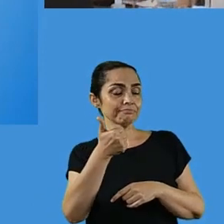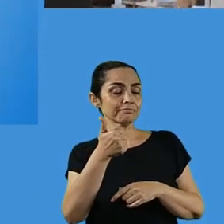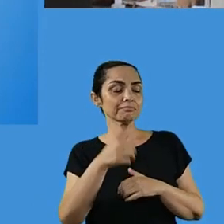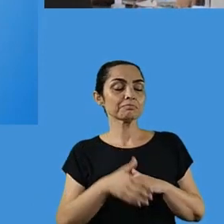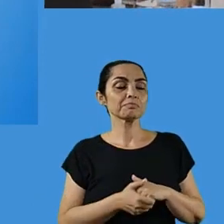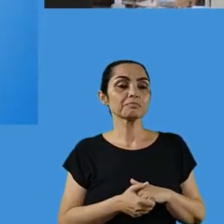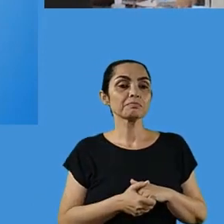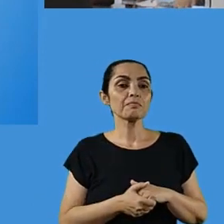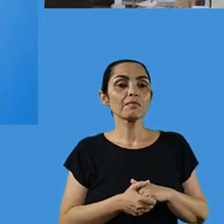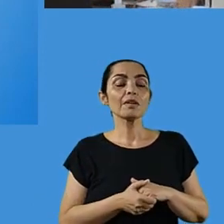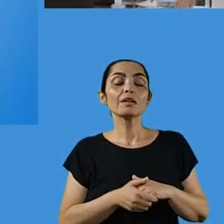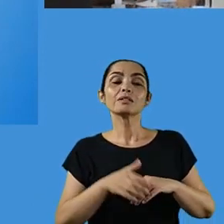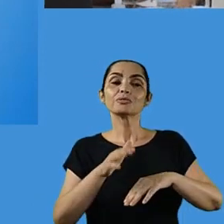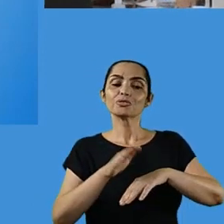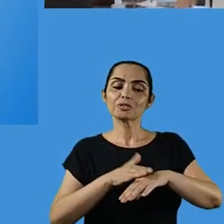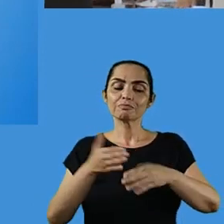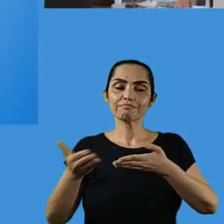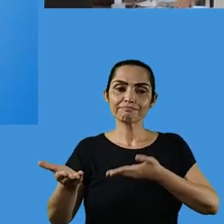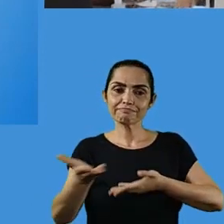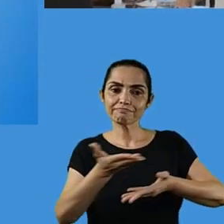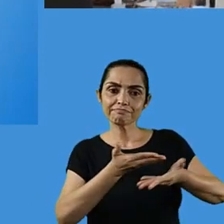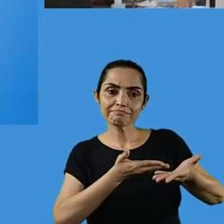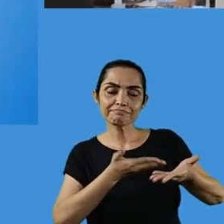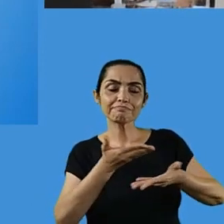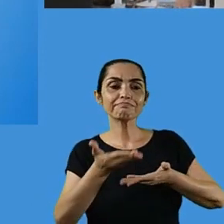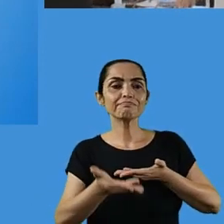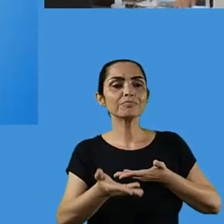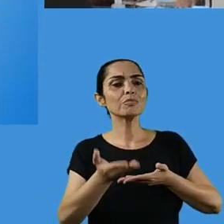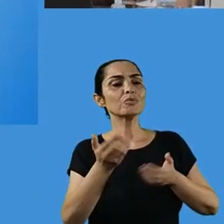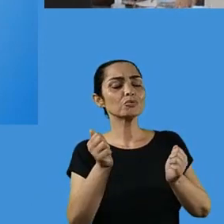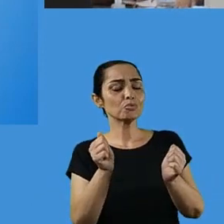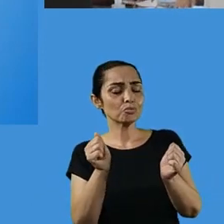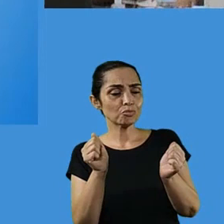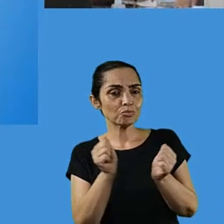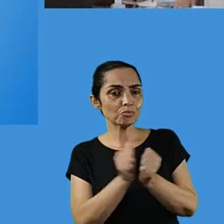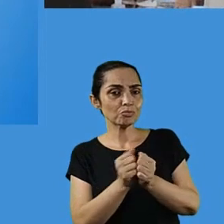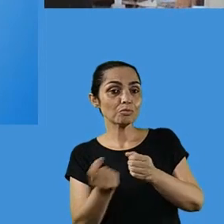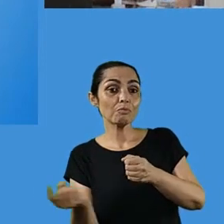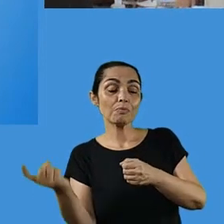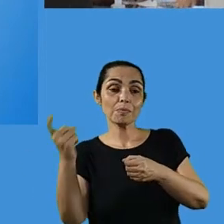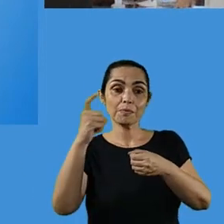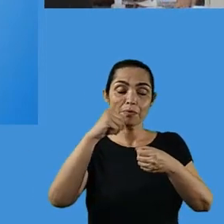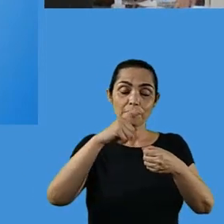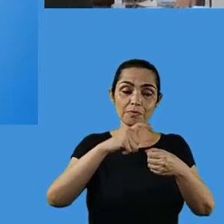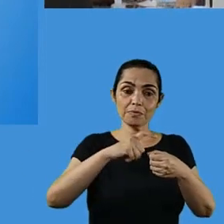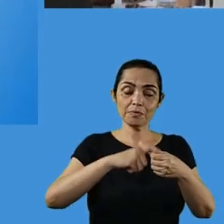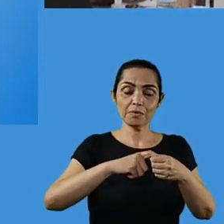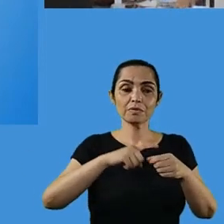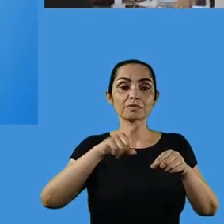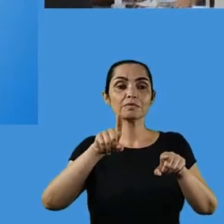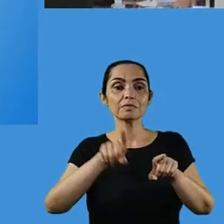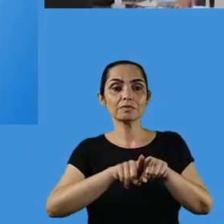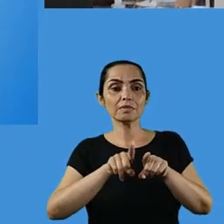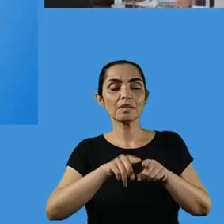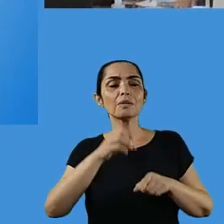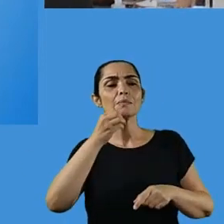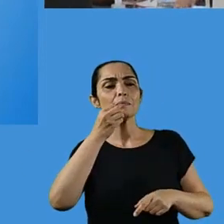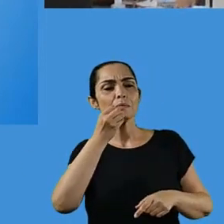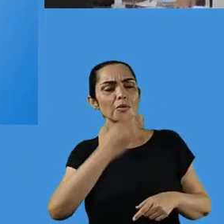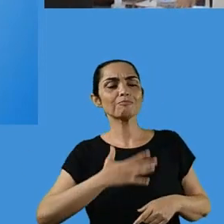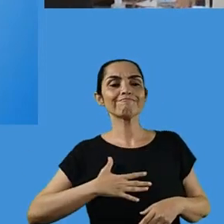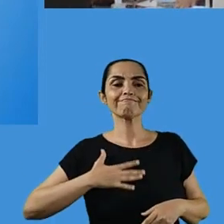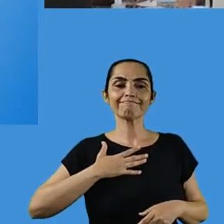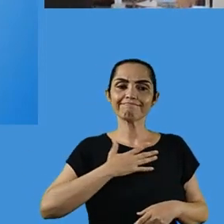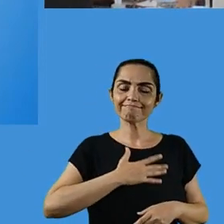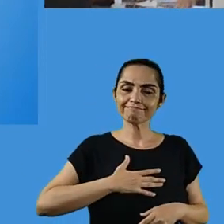uma boa convivência. Definir também essas estratégias que são importantes, quais são as ações, quais são